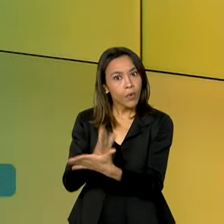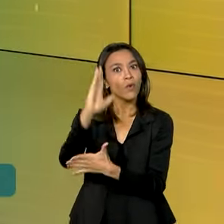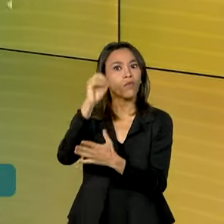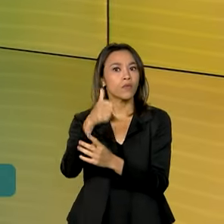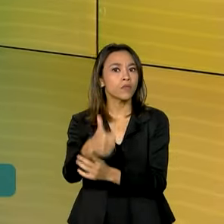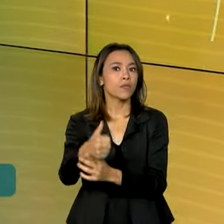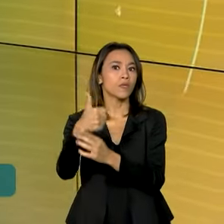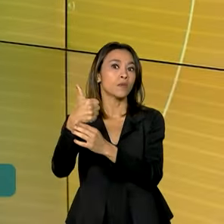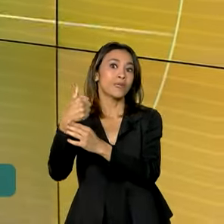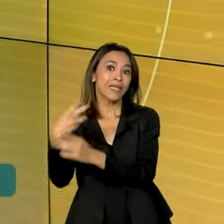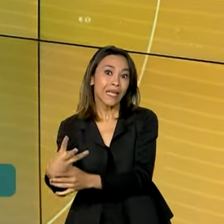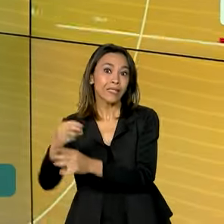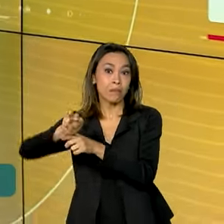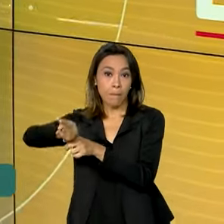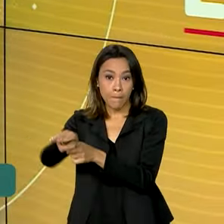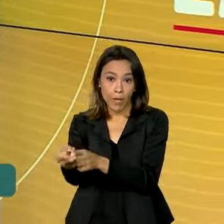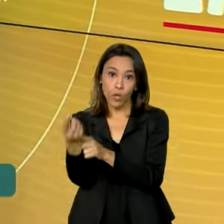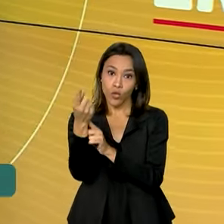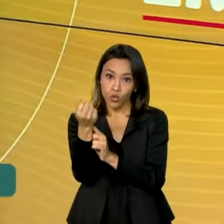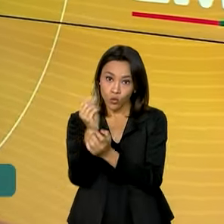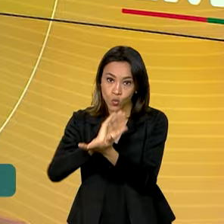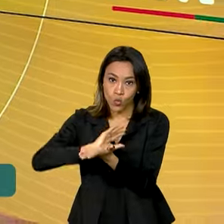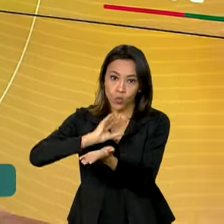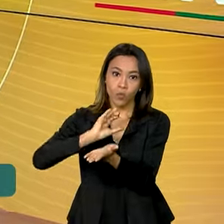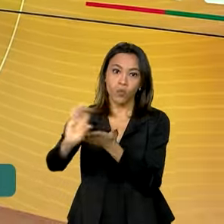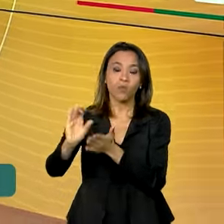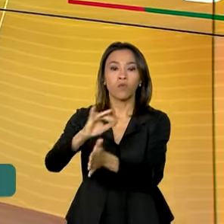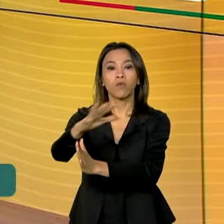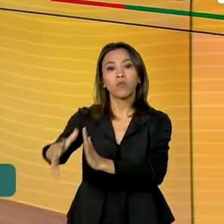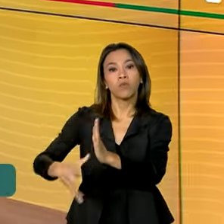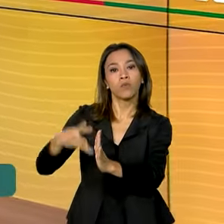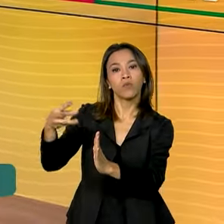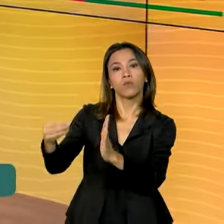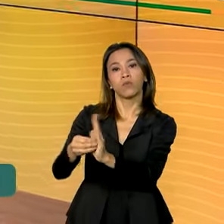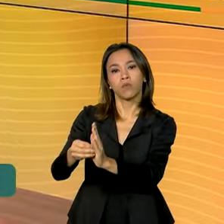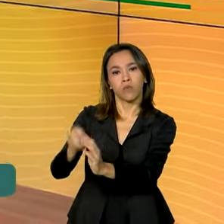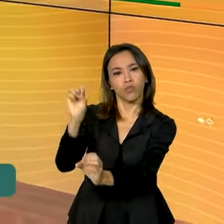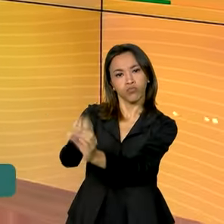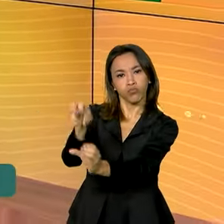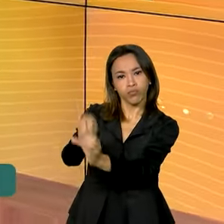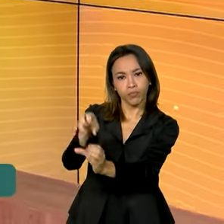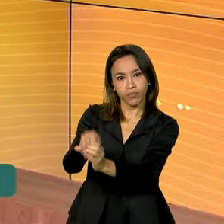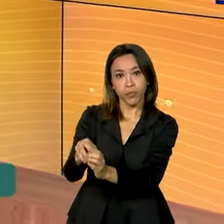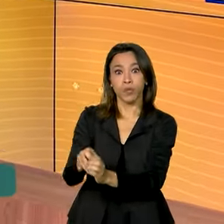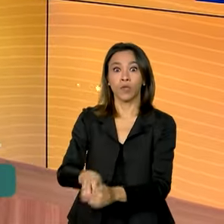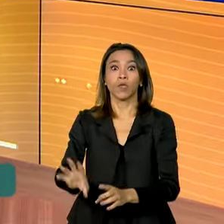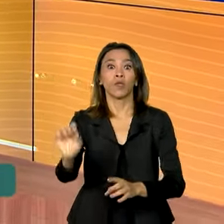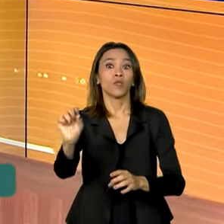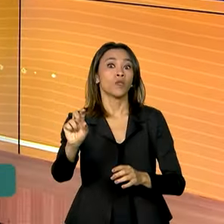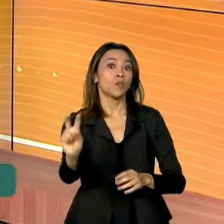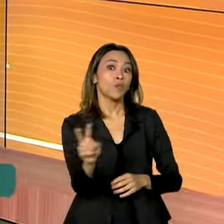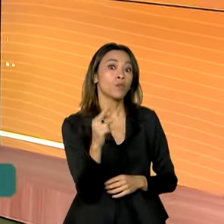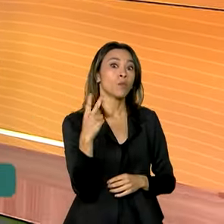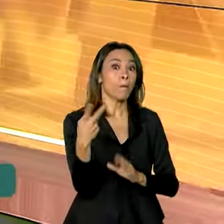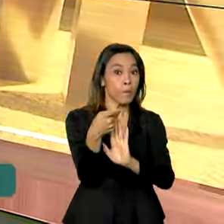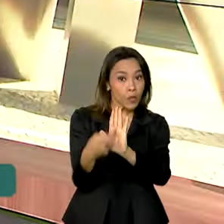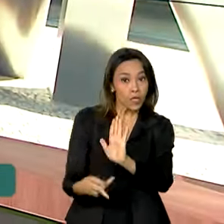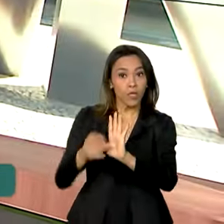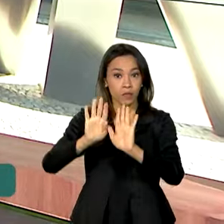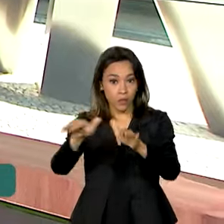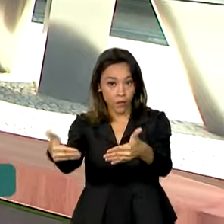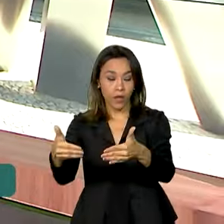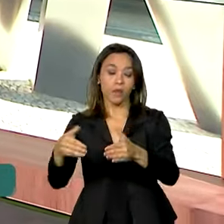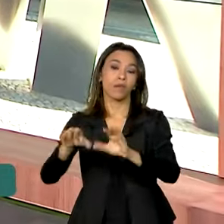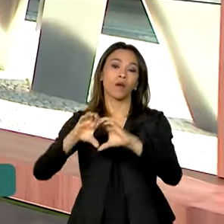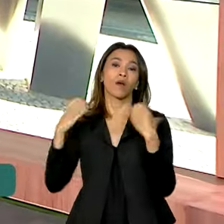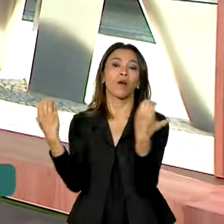mais 113 milhões de reais do Fundo Amazônia para dois novos projetos voltados aos povos indígenas. Quem tem as